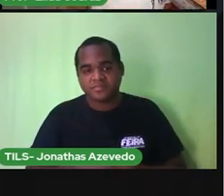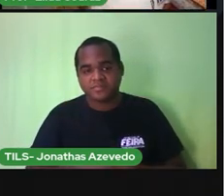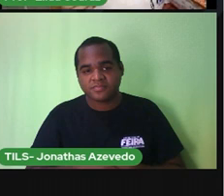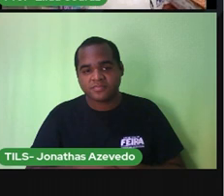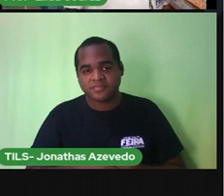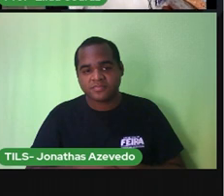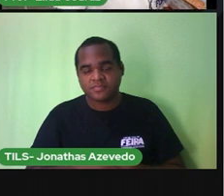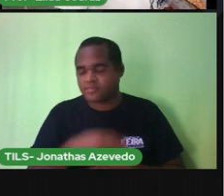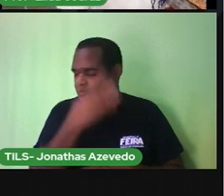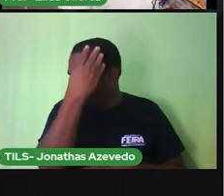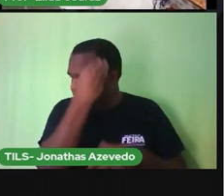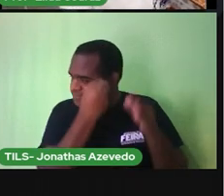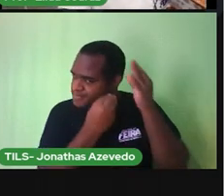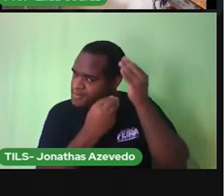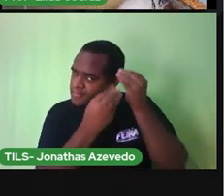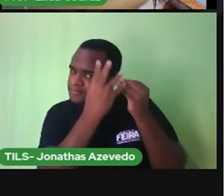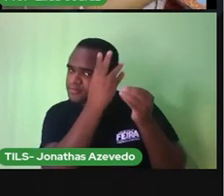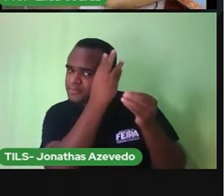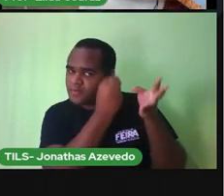Condicionador. Condicionador.